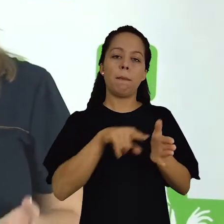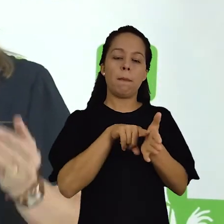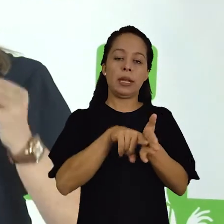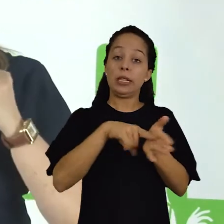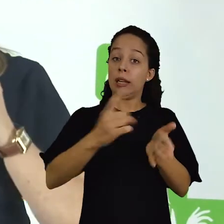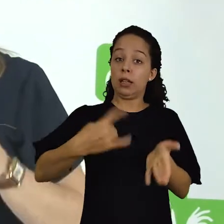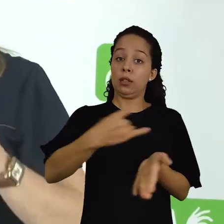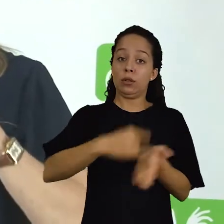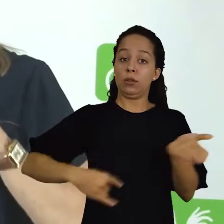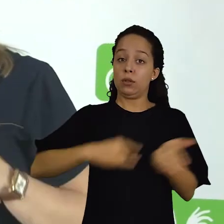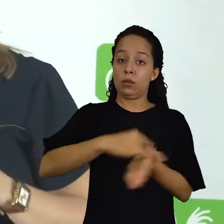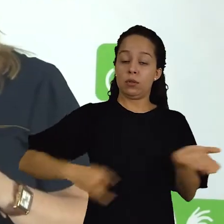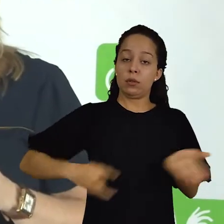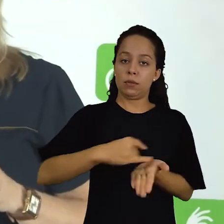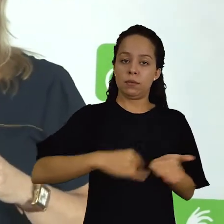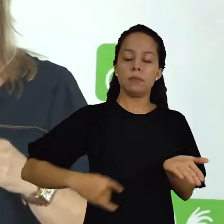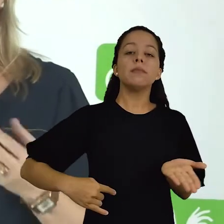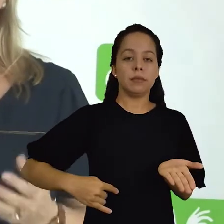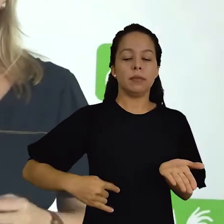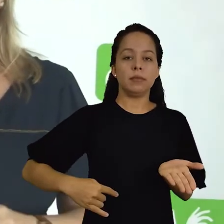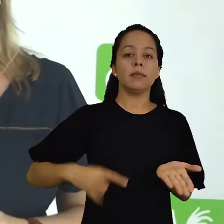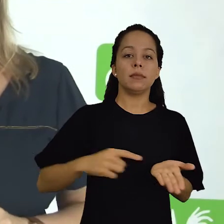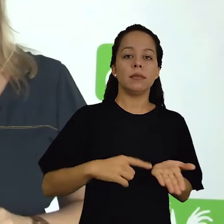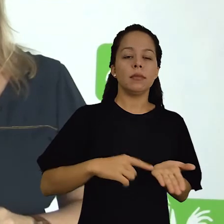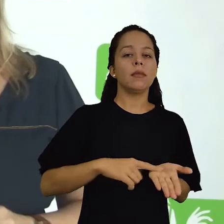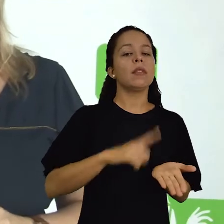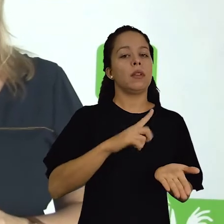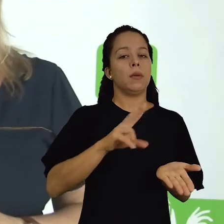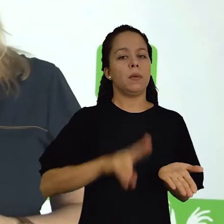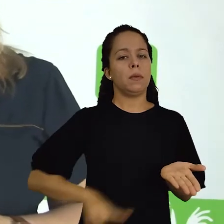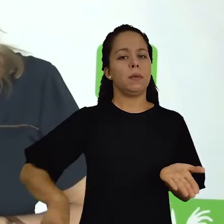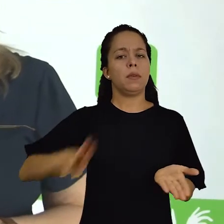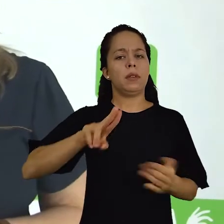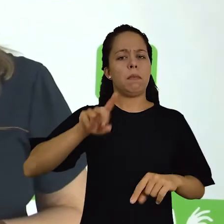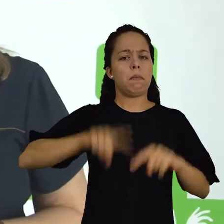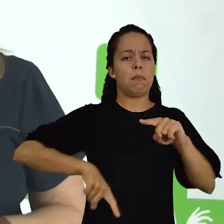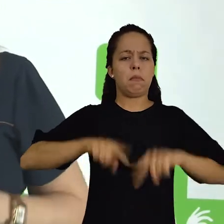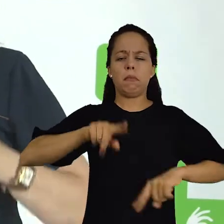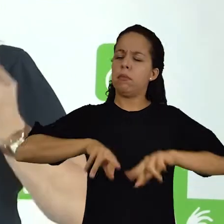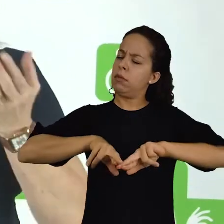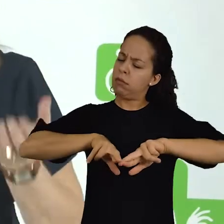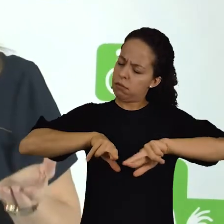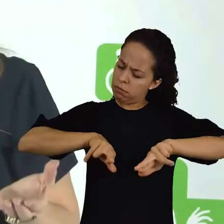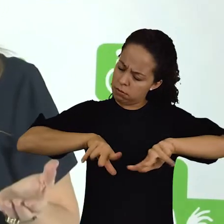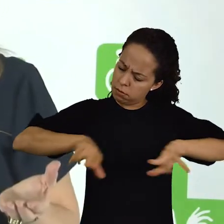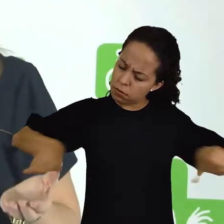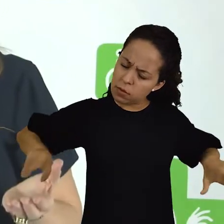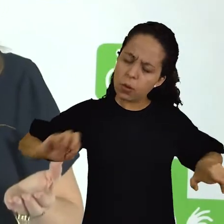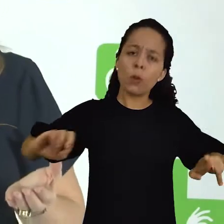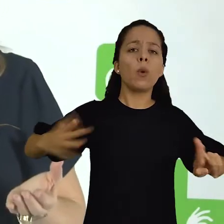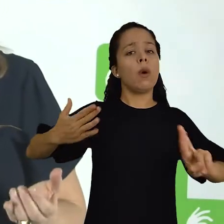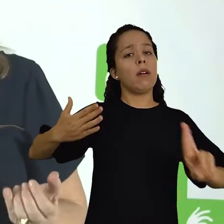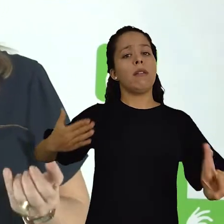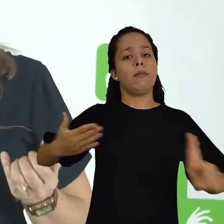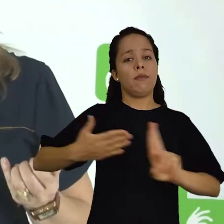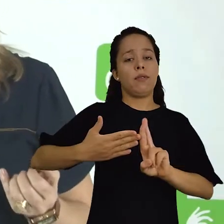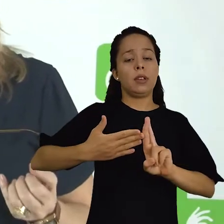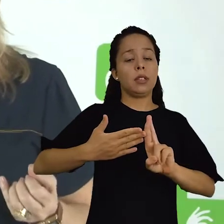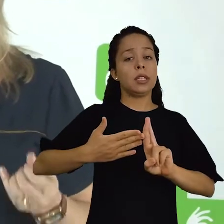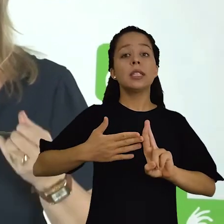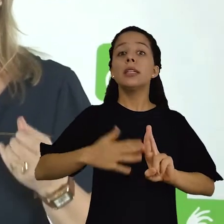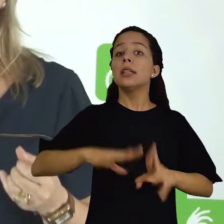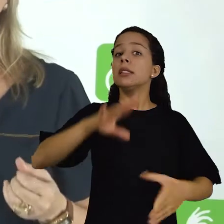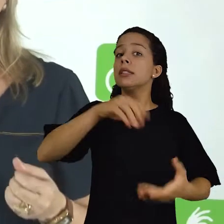pesquisa documental. Nesse tipo de pesquisa são usados materiais ou fontes que não